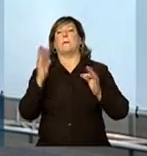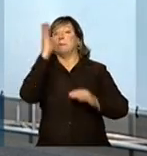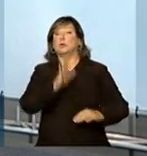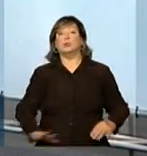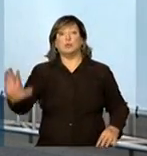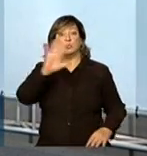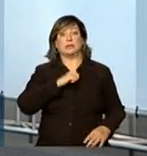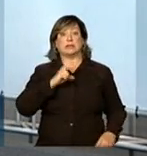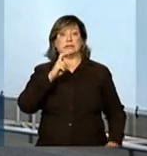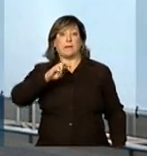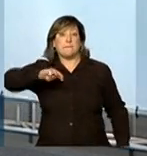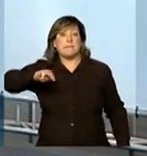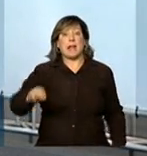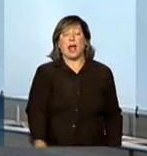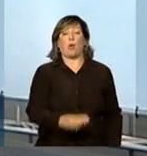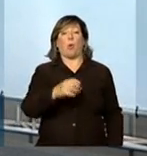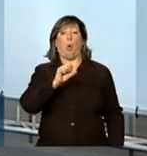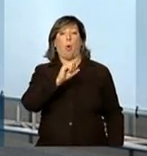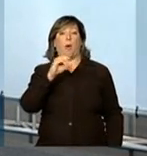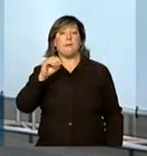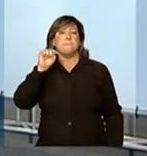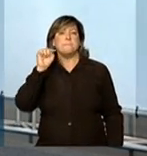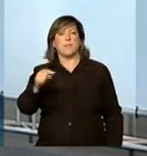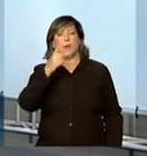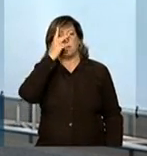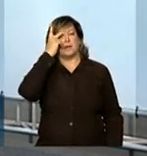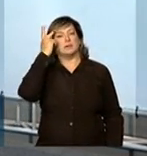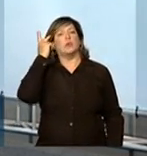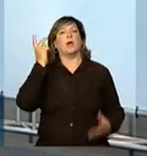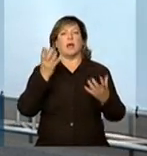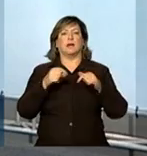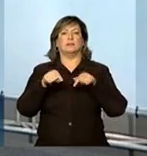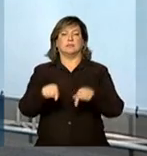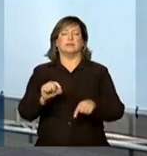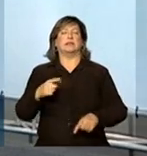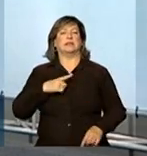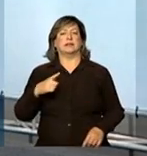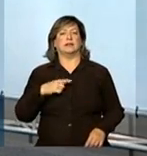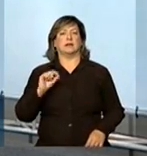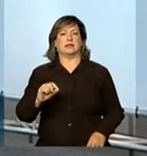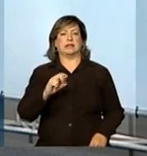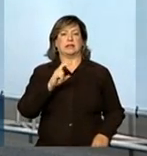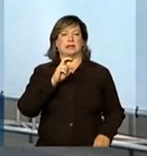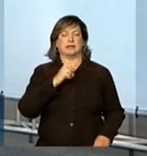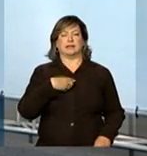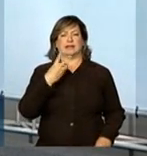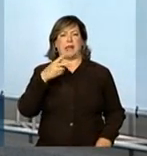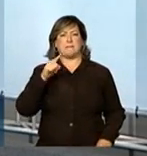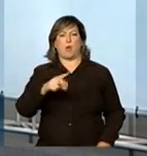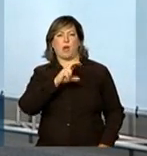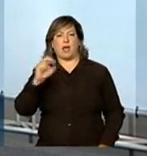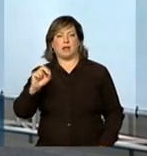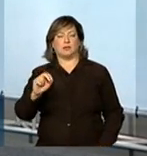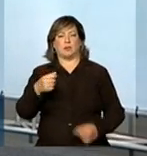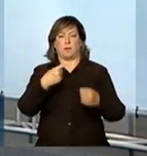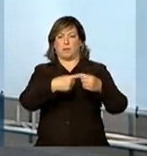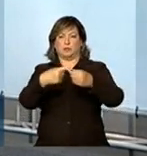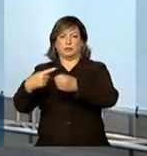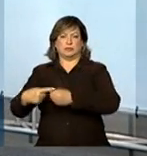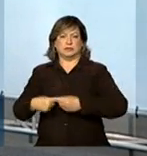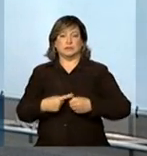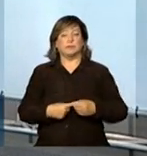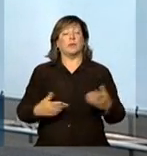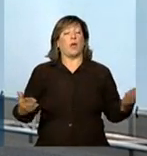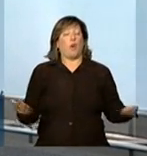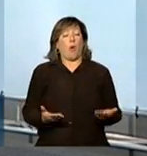5.800.000 beneficiados em 3.500 municípios. Hoje mais cedo eu conversei com